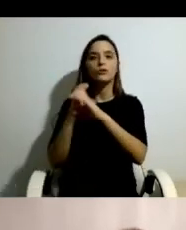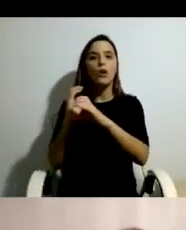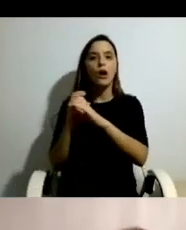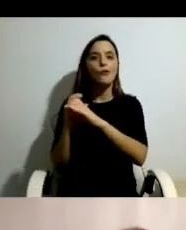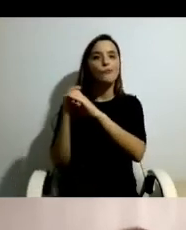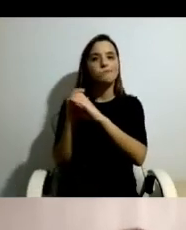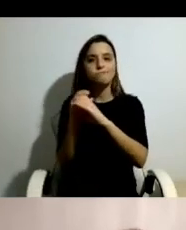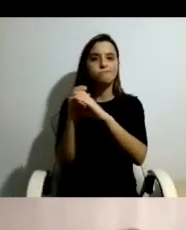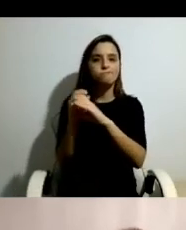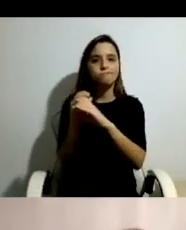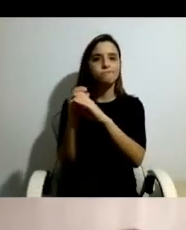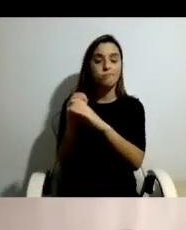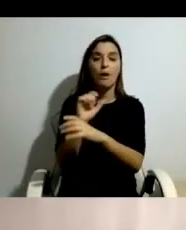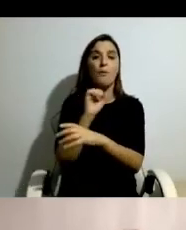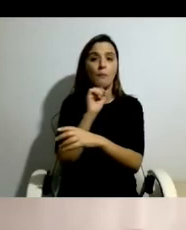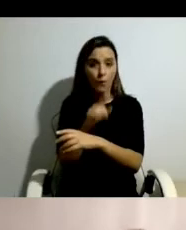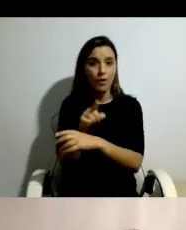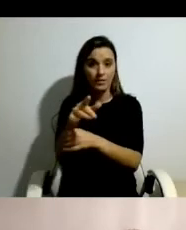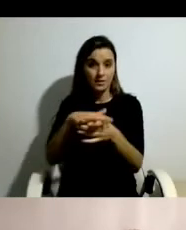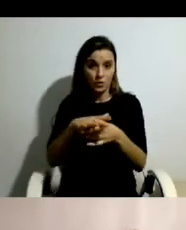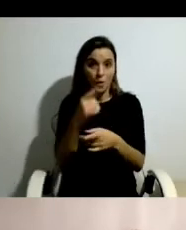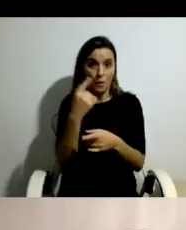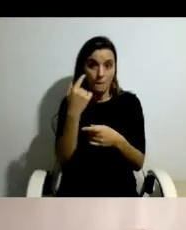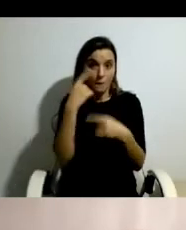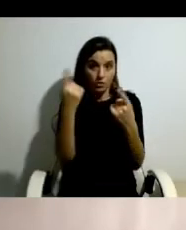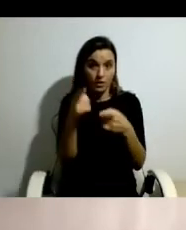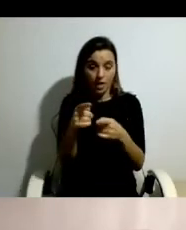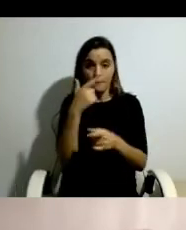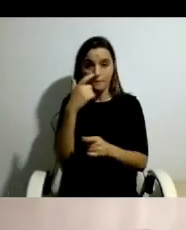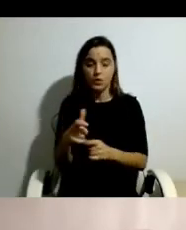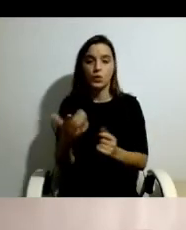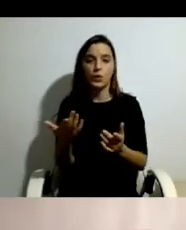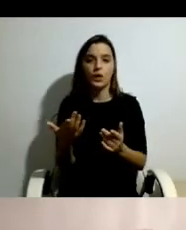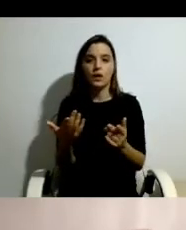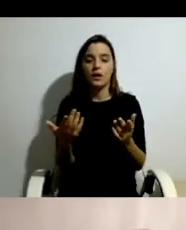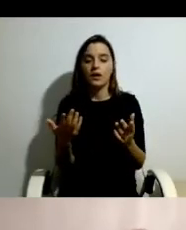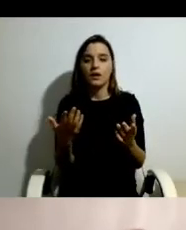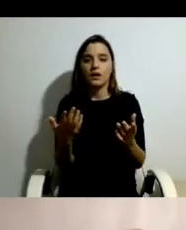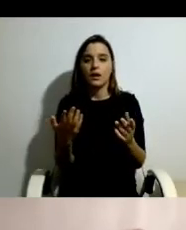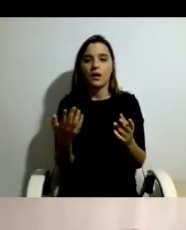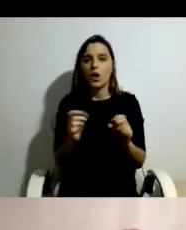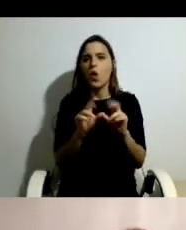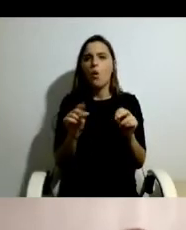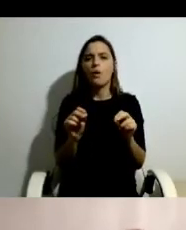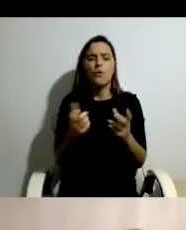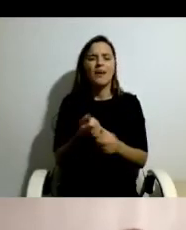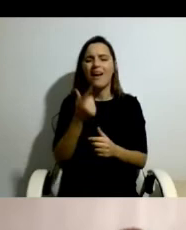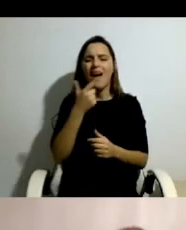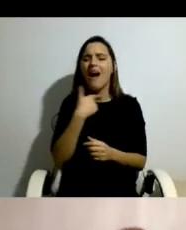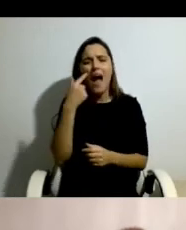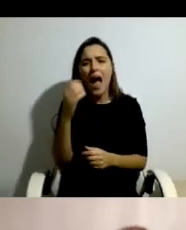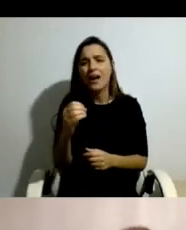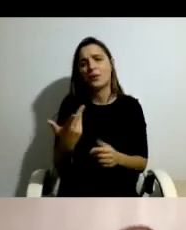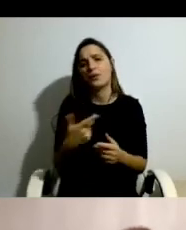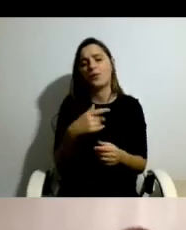paradigmático disso. Como esta pessoa nunca, ou raramente, andava de autocarro e como aquilo